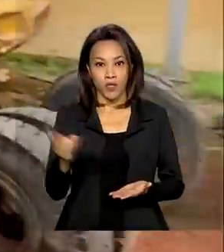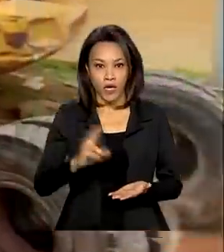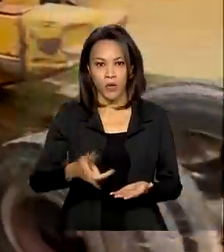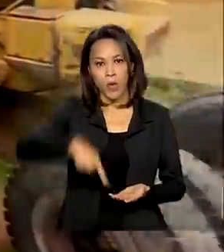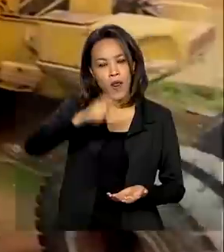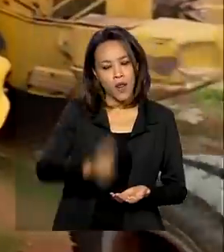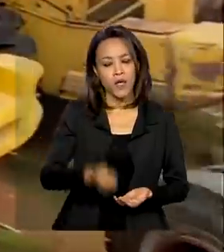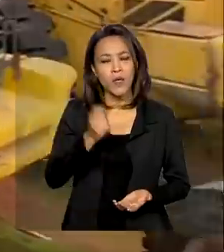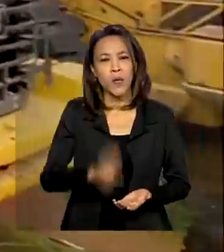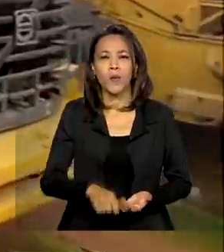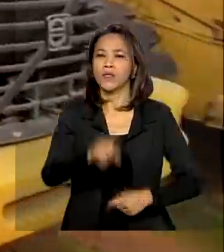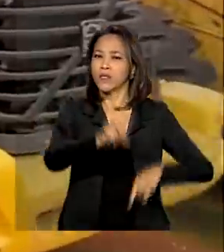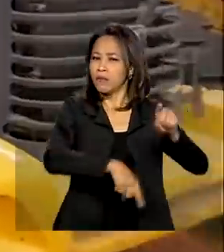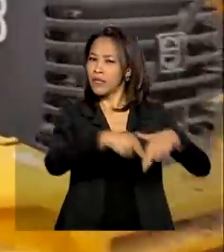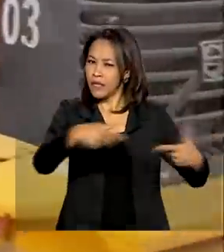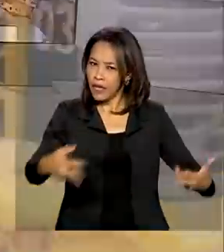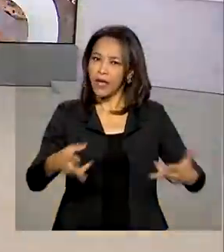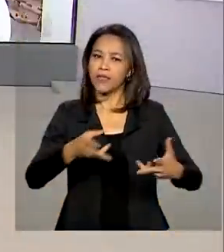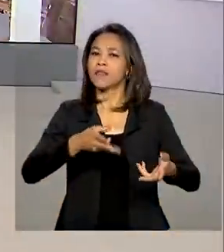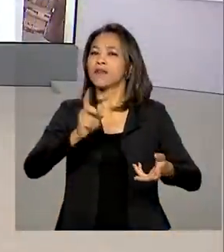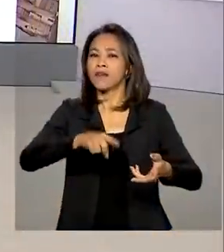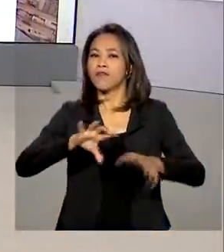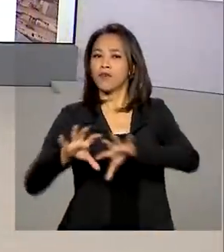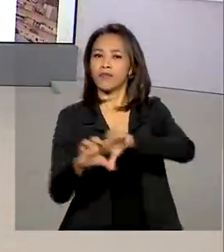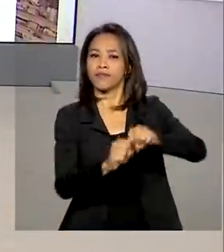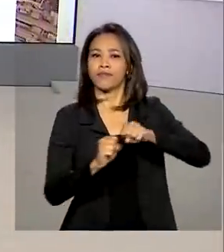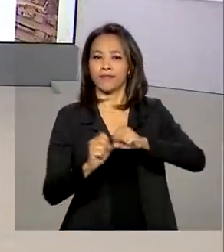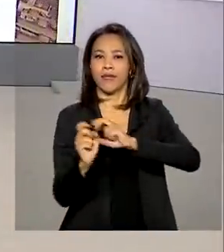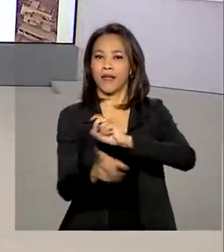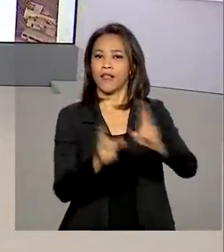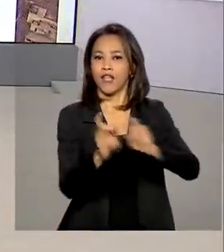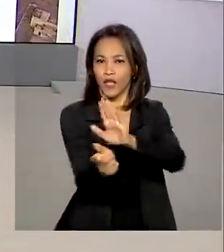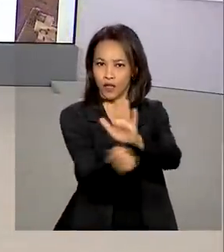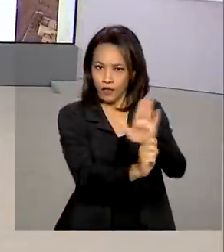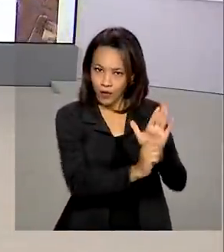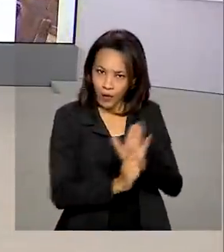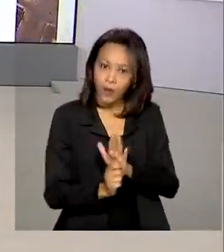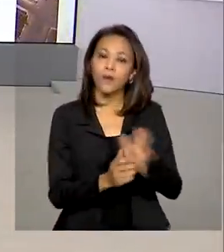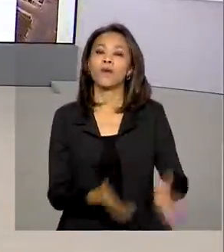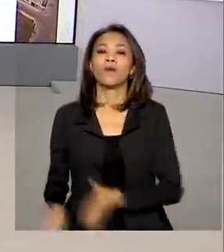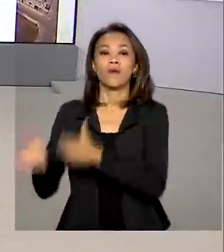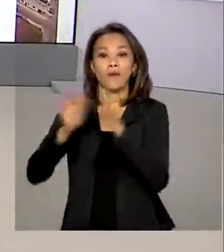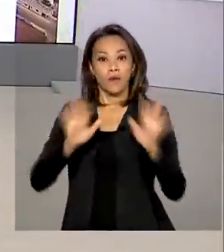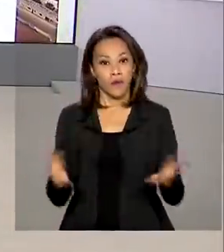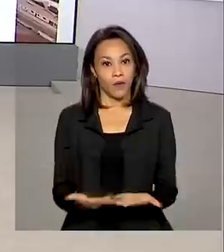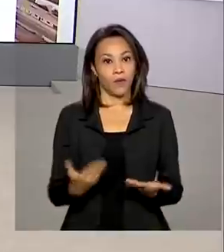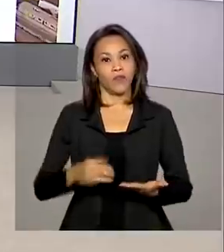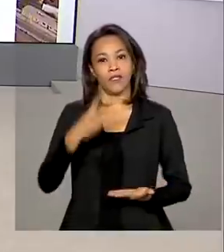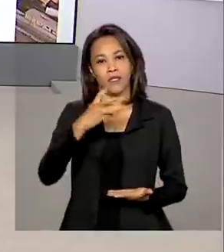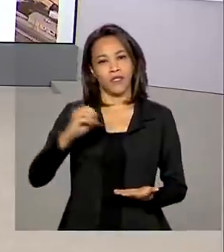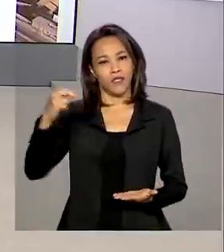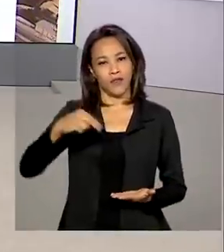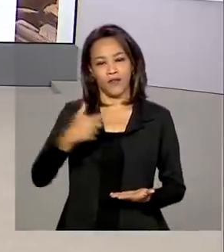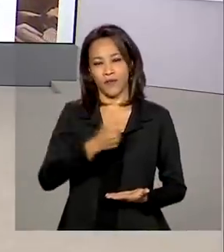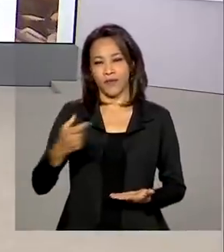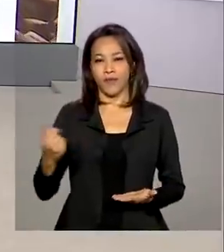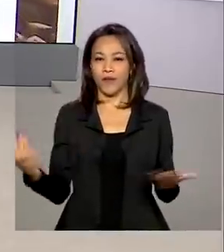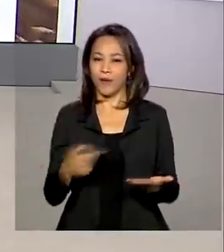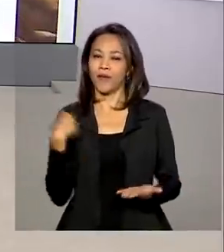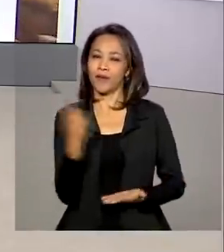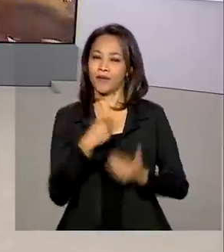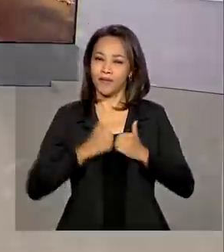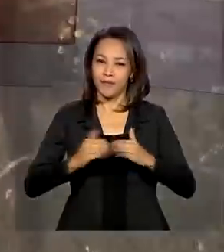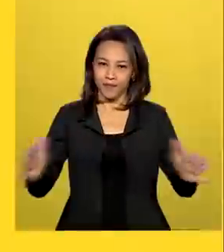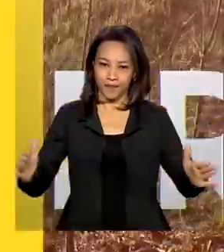apreendidos com o tráfico de drogas. Hoje é segunda-feira, 30 de novembro de 2020. O Brasil em Dia começa